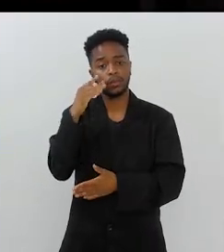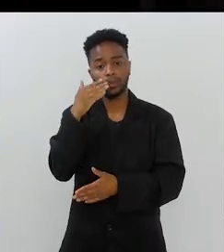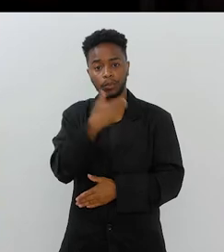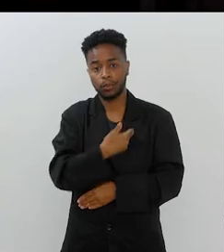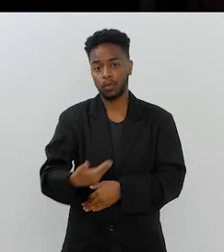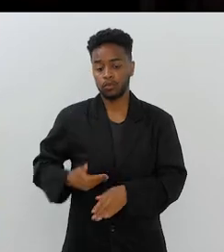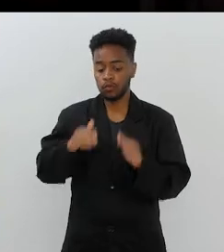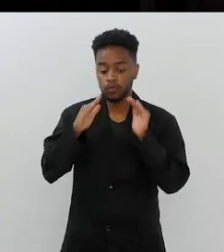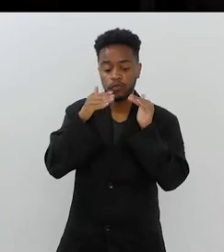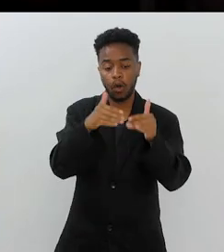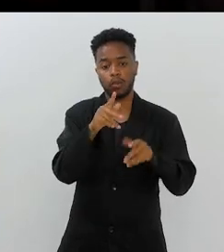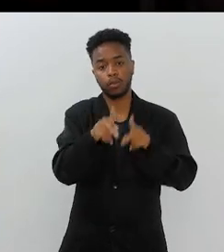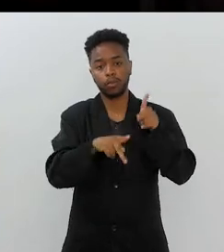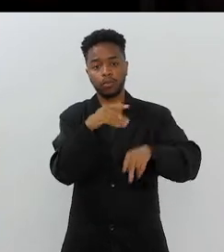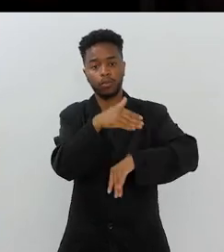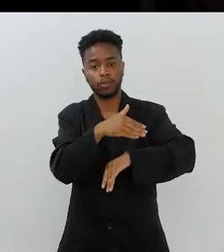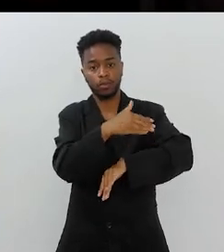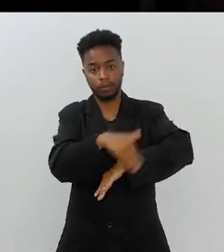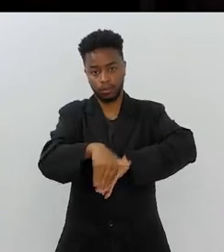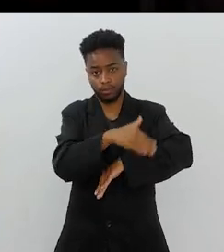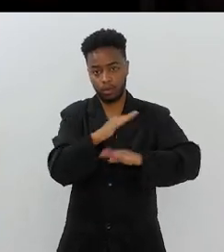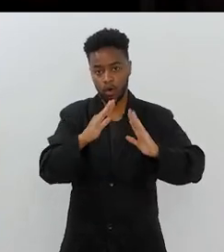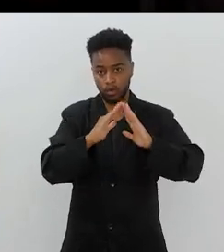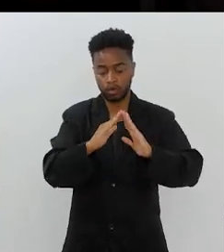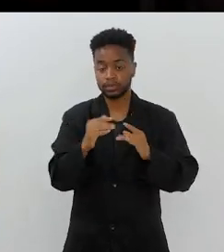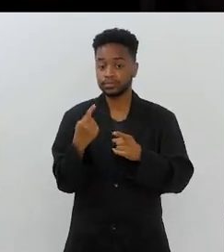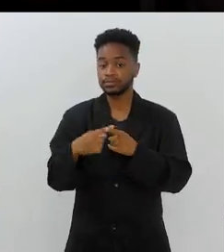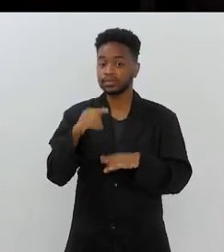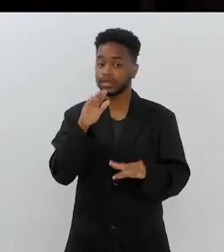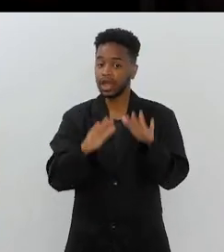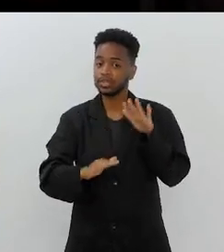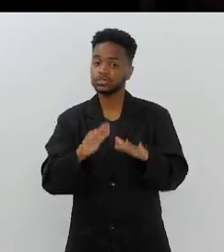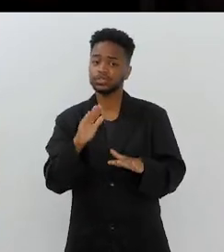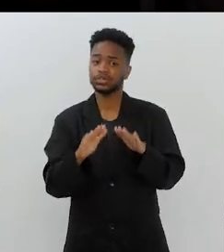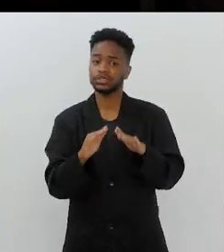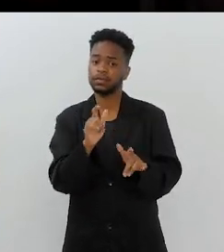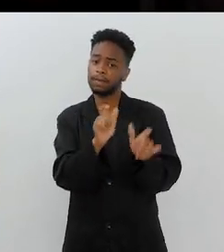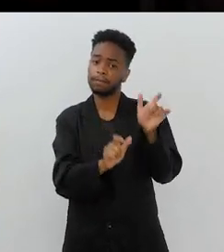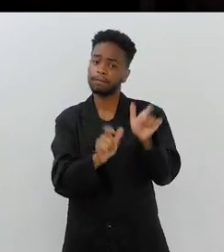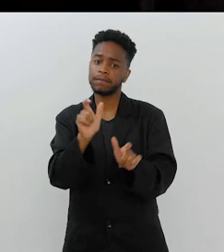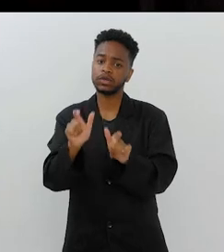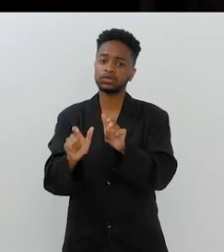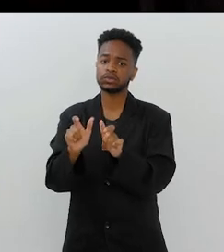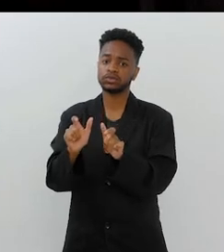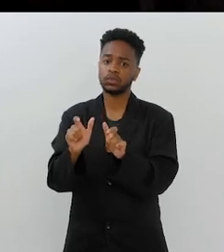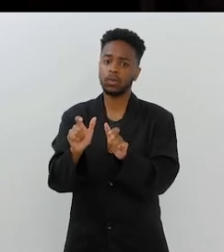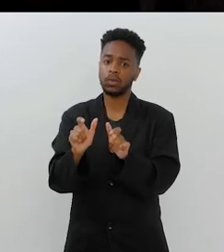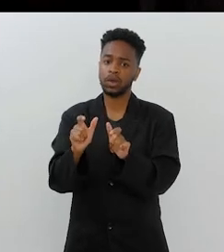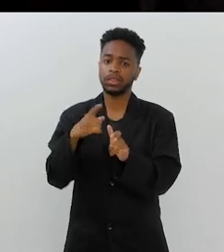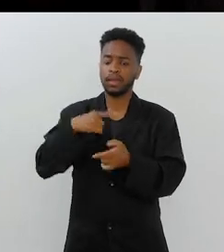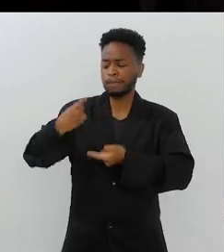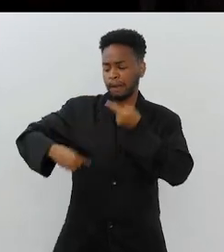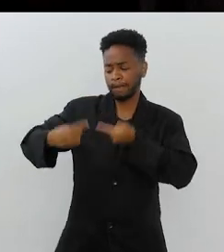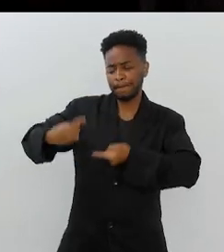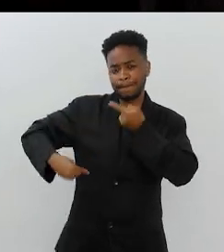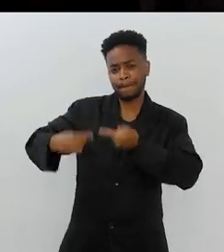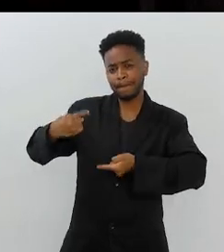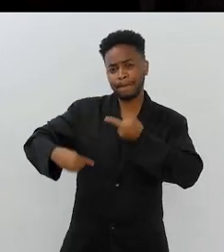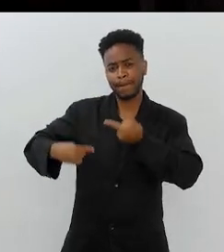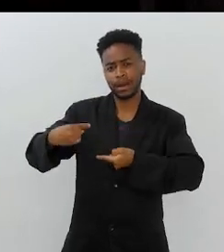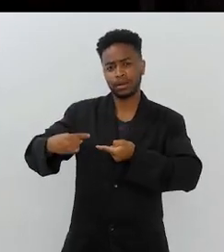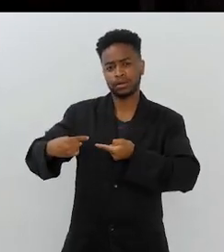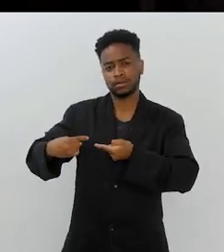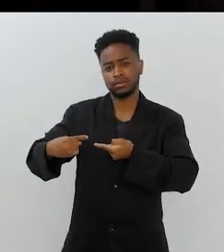pública, voltada para essa população. situação de rua. Porque, muitas vezes, as pessoas fazem uma